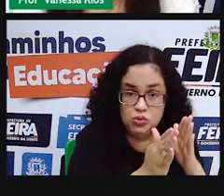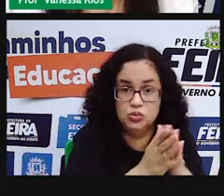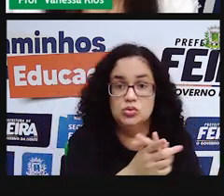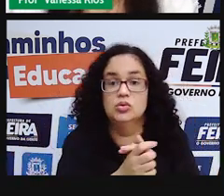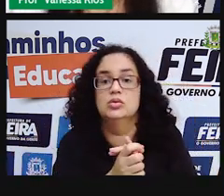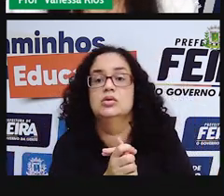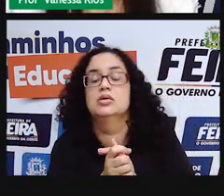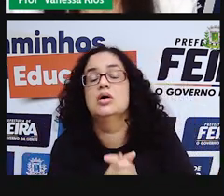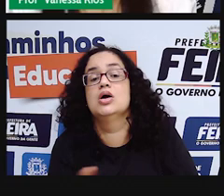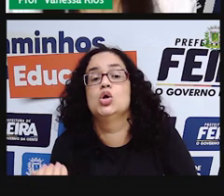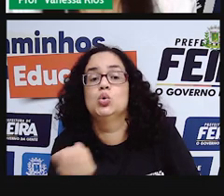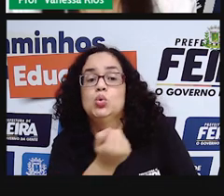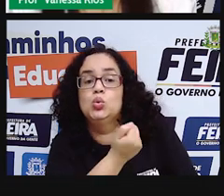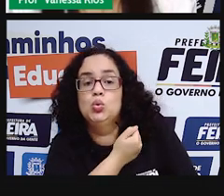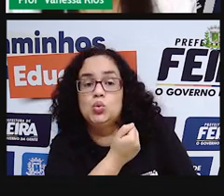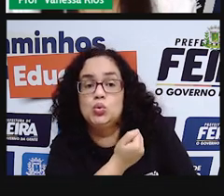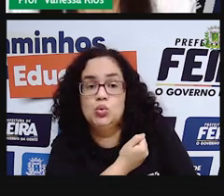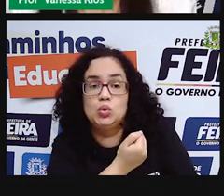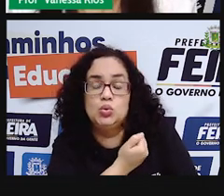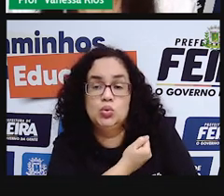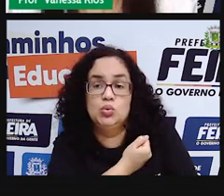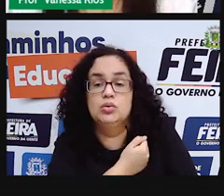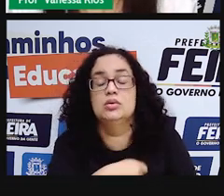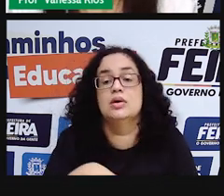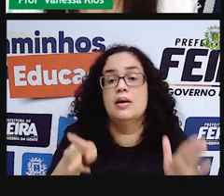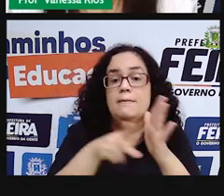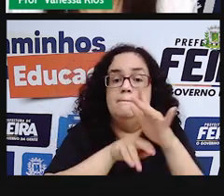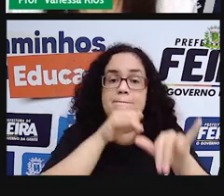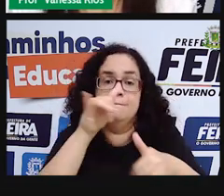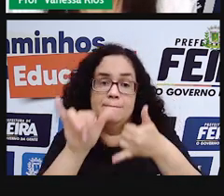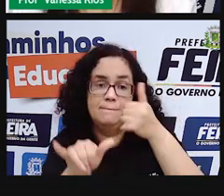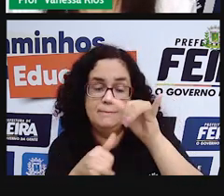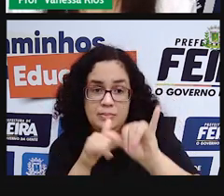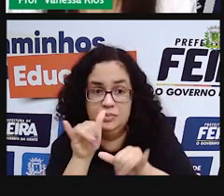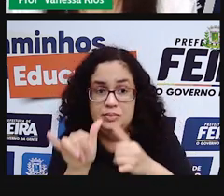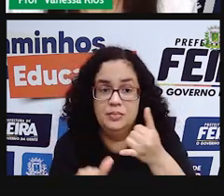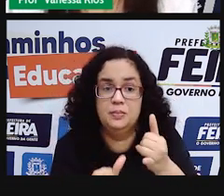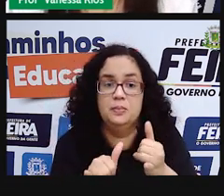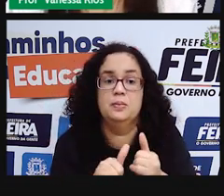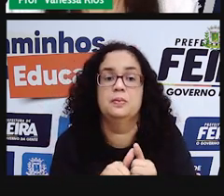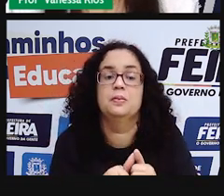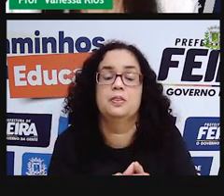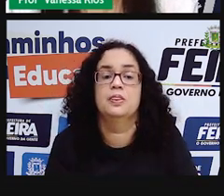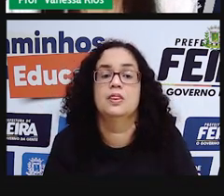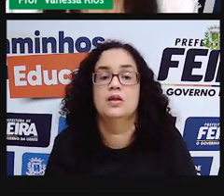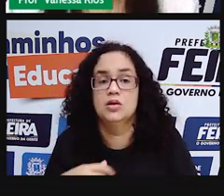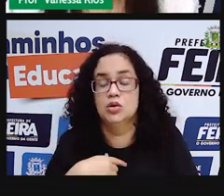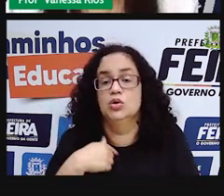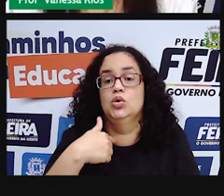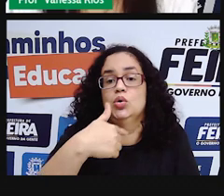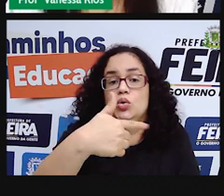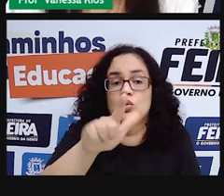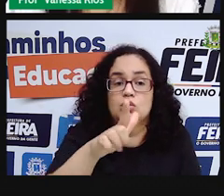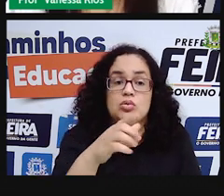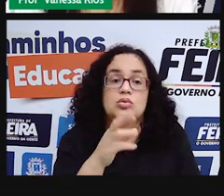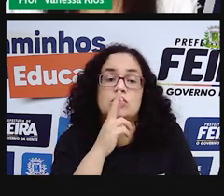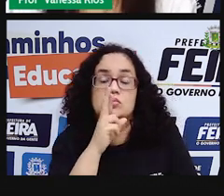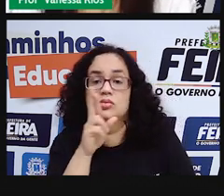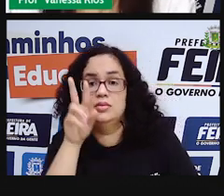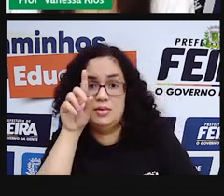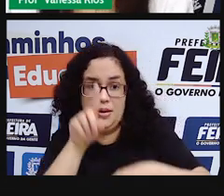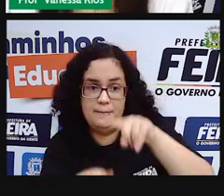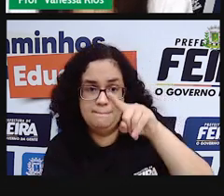números que estabelecem essas propriedades e que também vão ser proporcional a outros fatores que esses materiais são